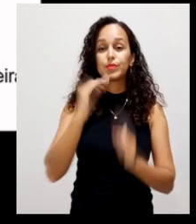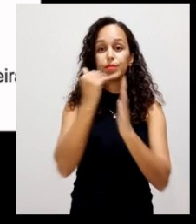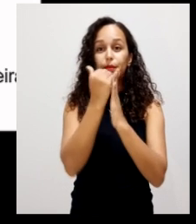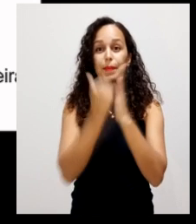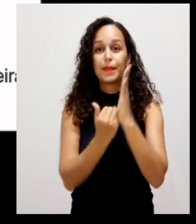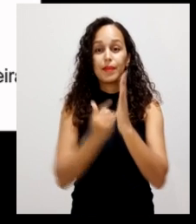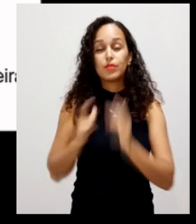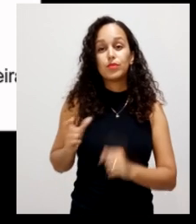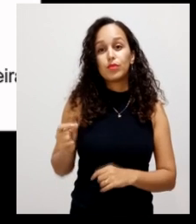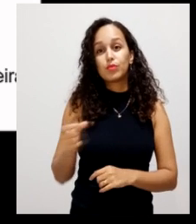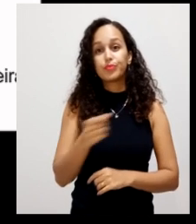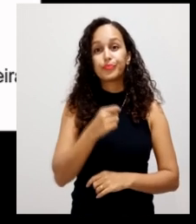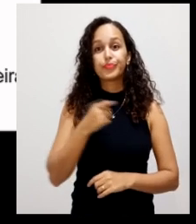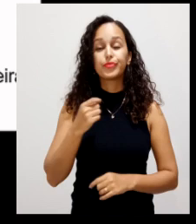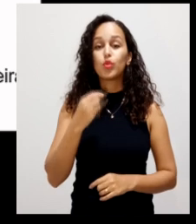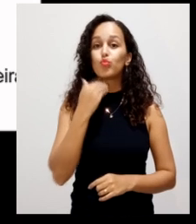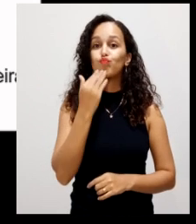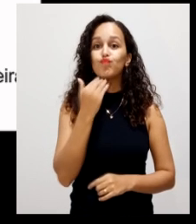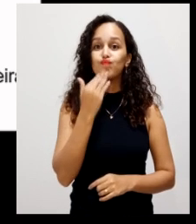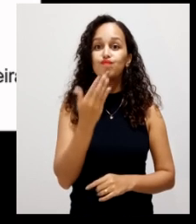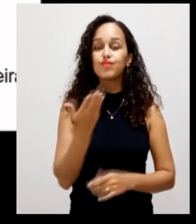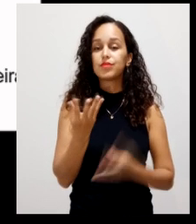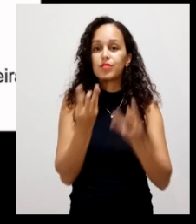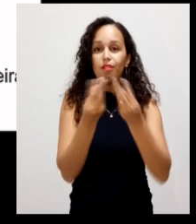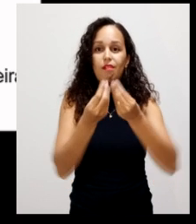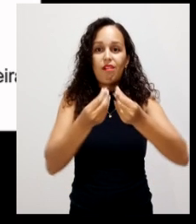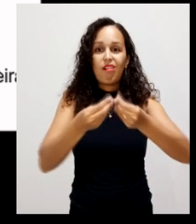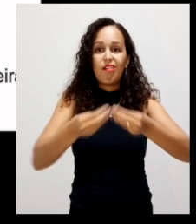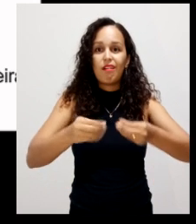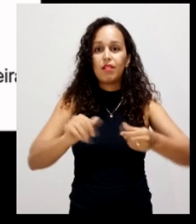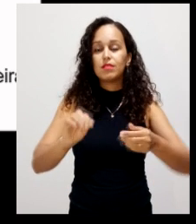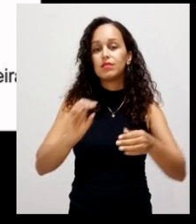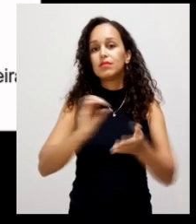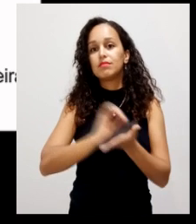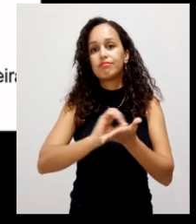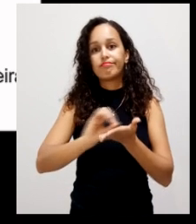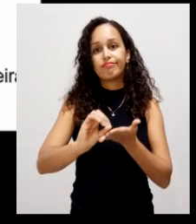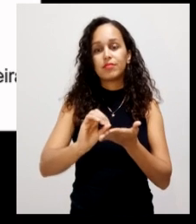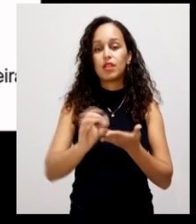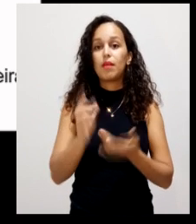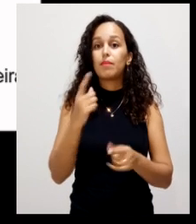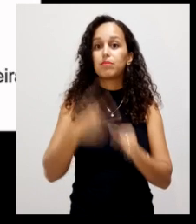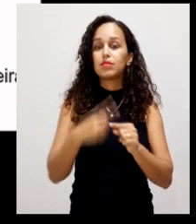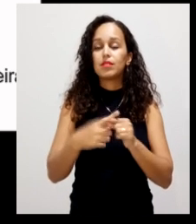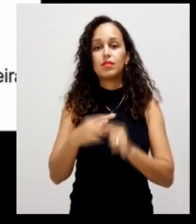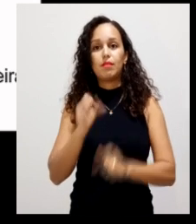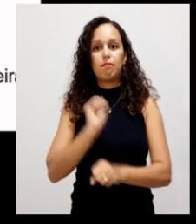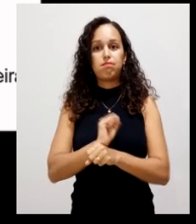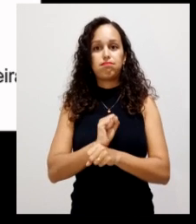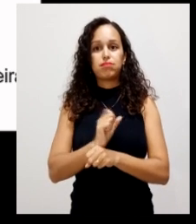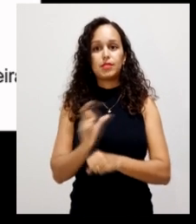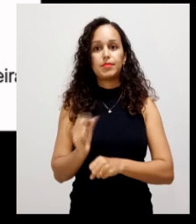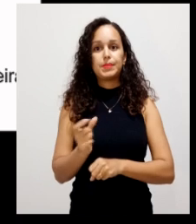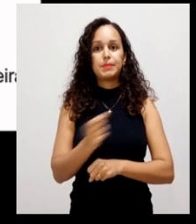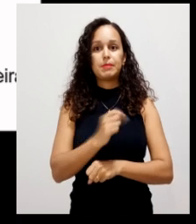estar eles não vão conseguir fazer a decomposição da matéria orgânica eles vão estar inativos e também muito